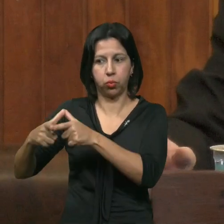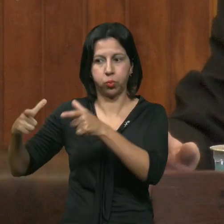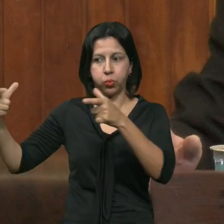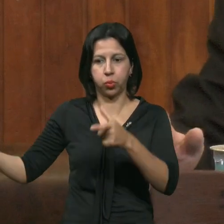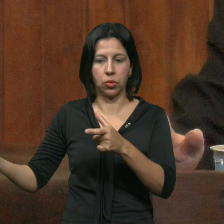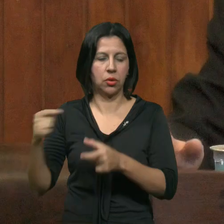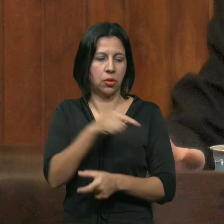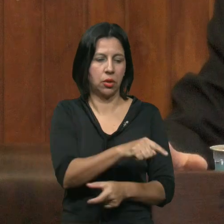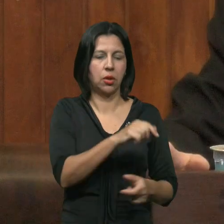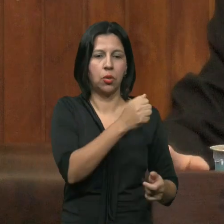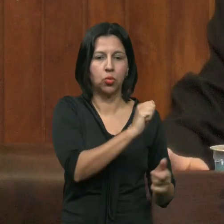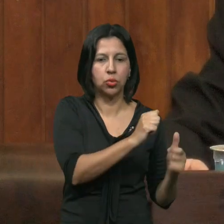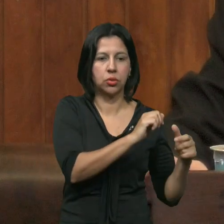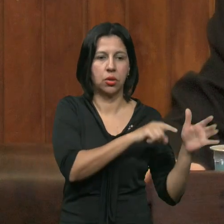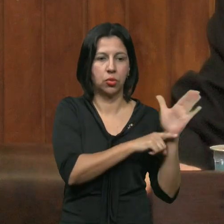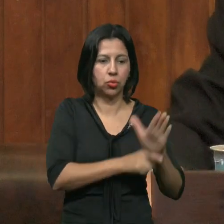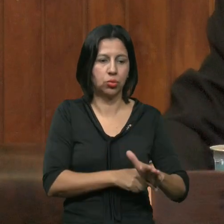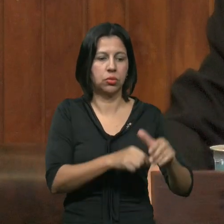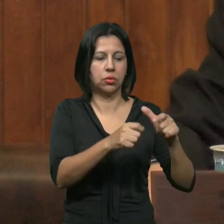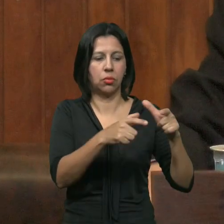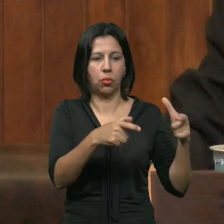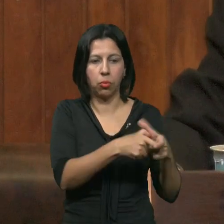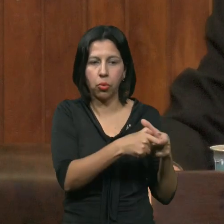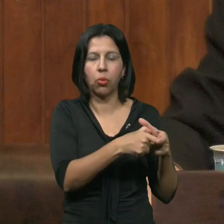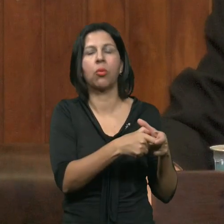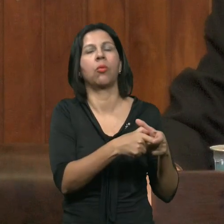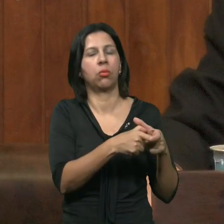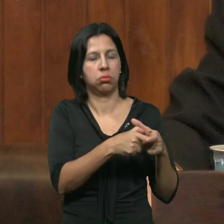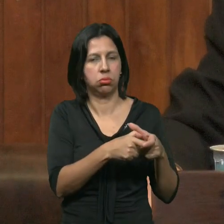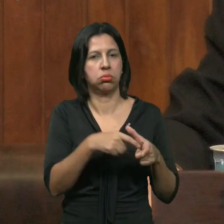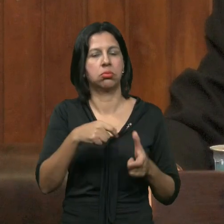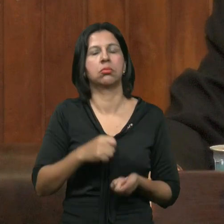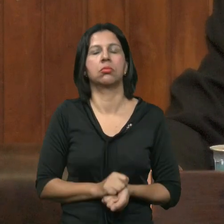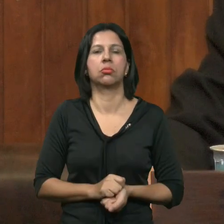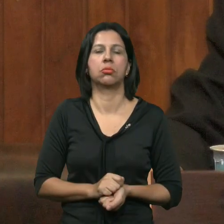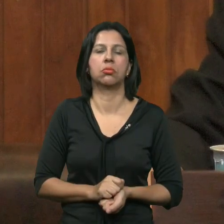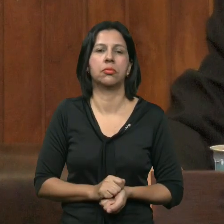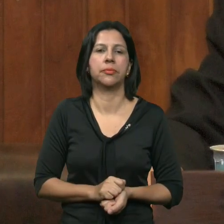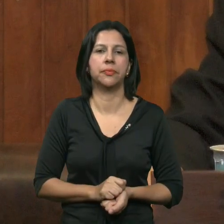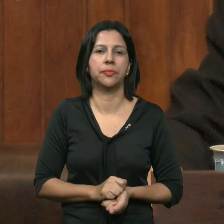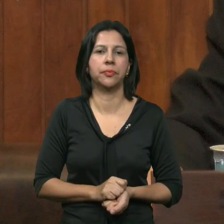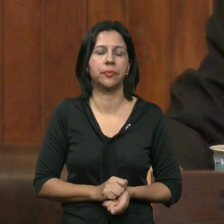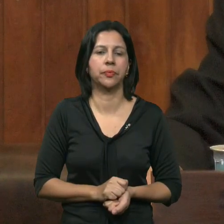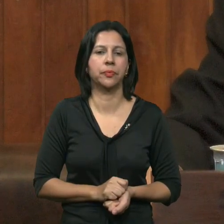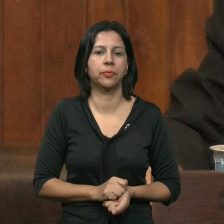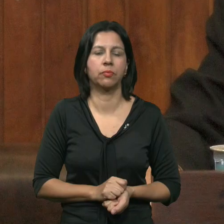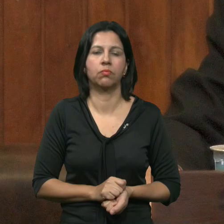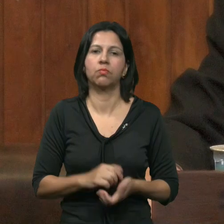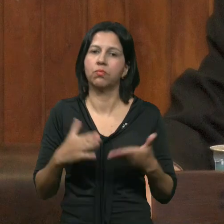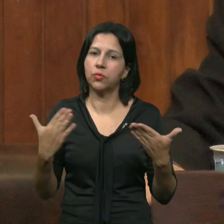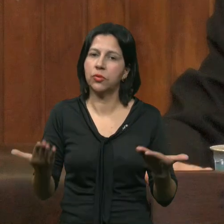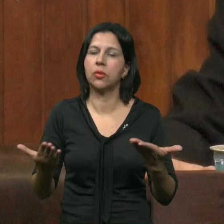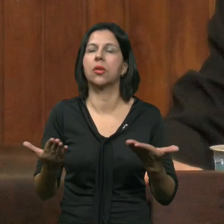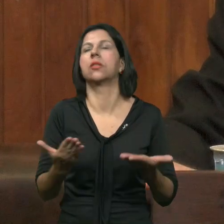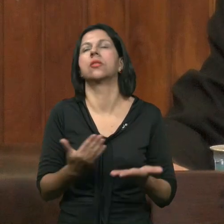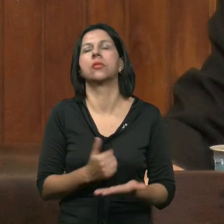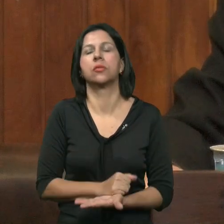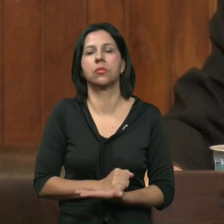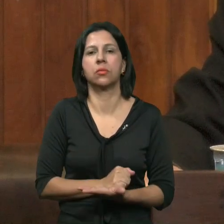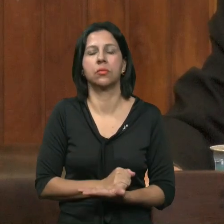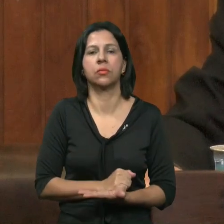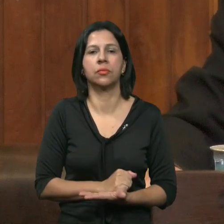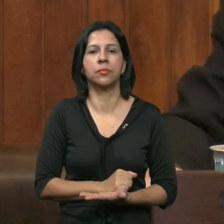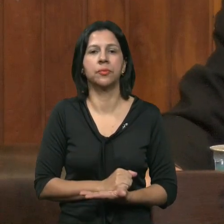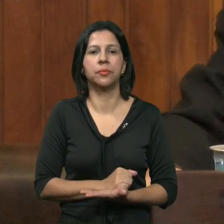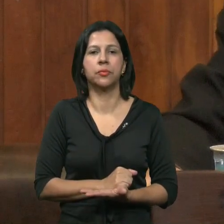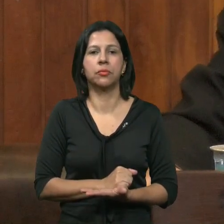É necessário Sempre deixar claro Vereador Nechard Que esse fato Não traz